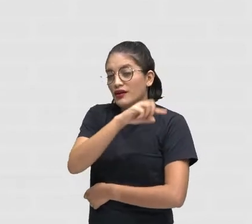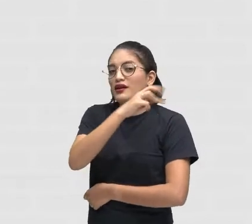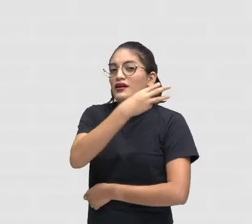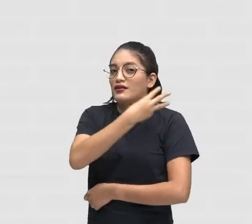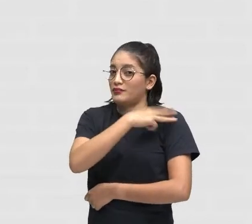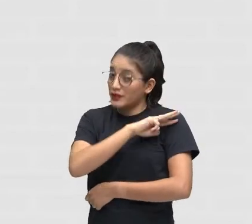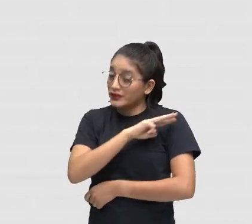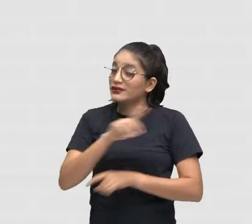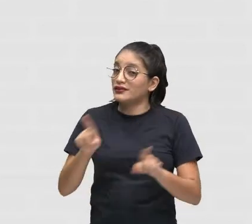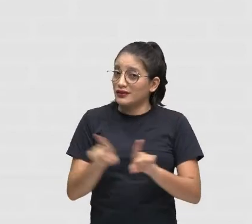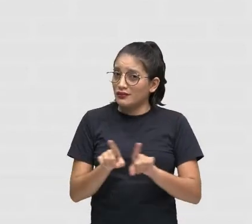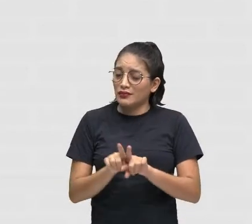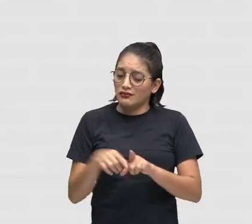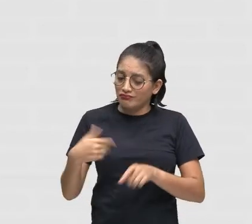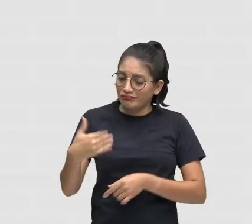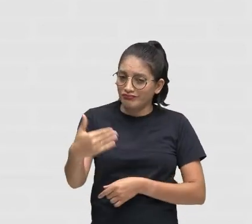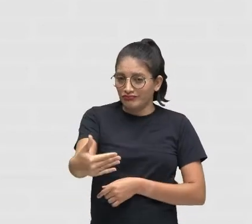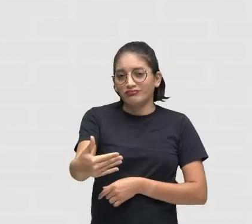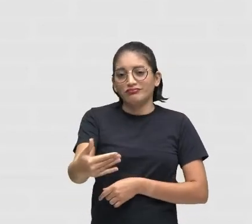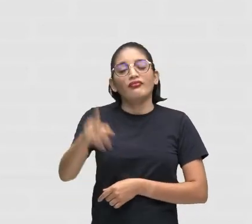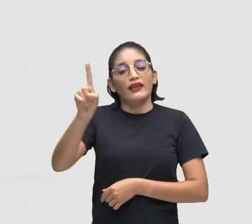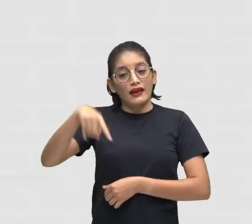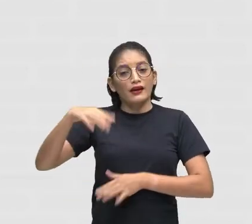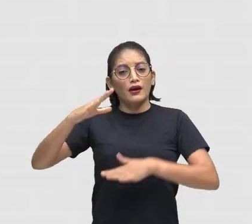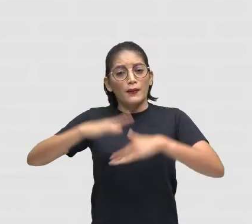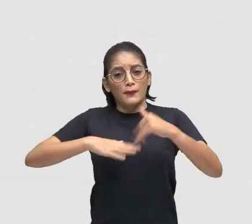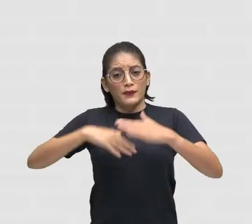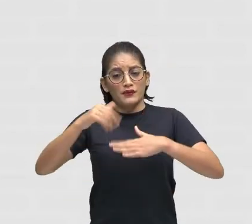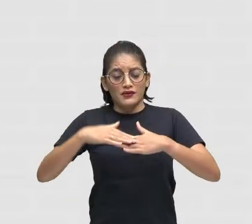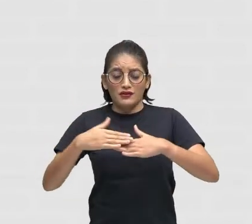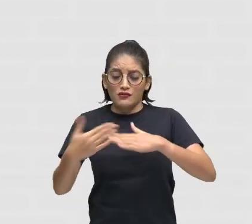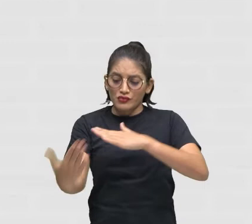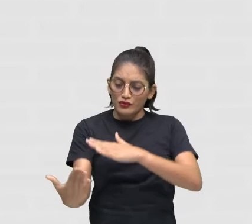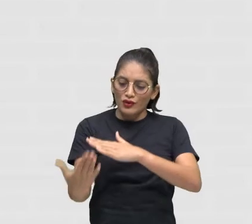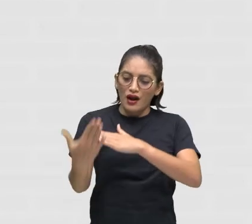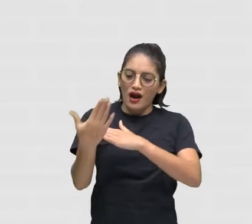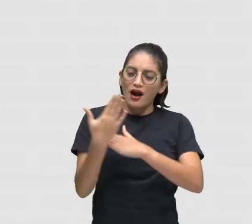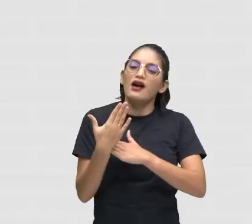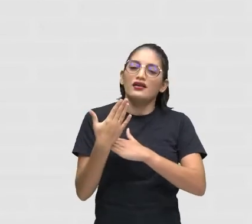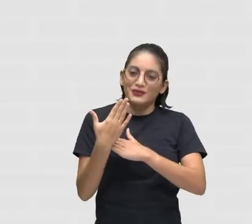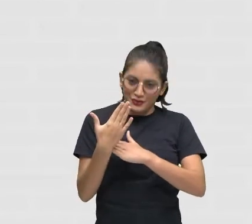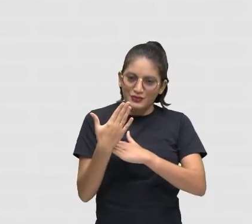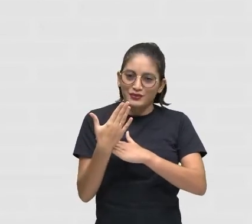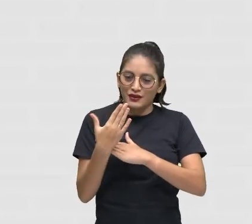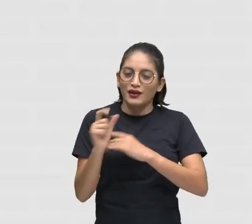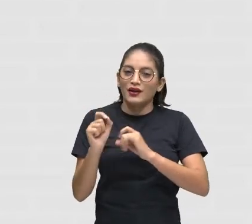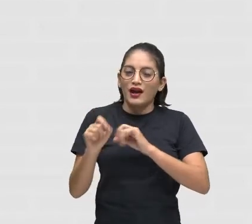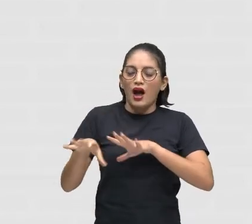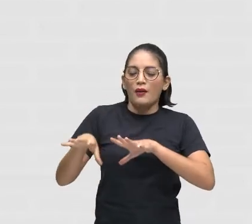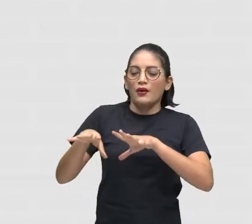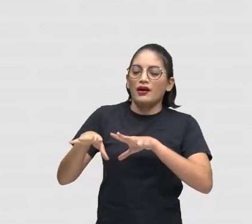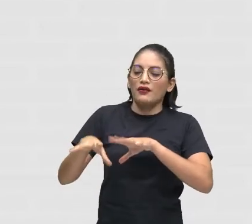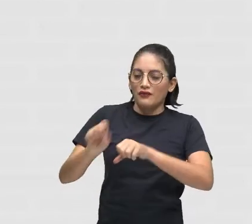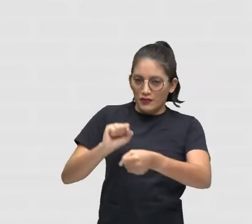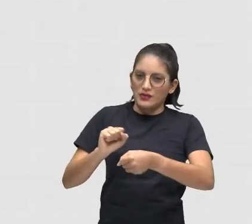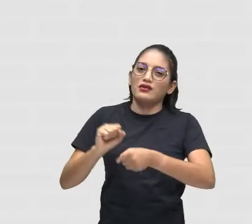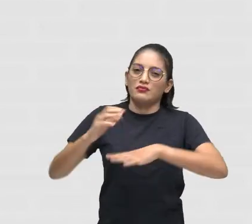Né E por aí vai É um profissional Que contribui Com a nossa formação É profissional